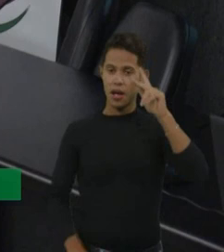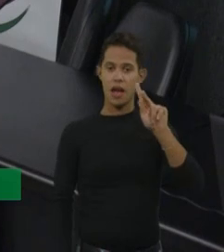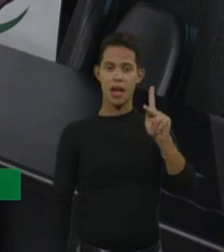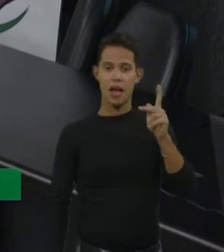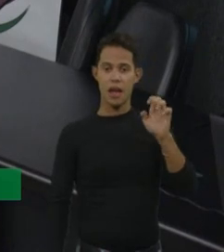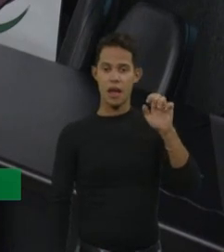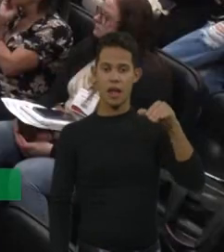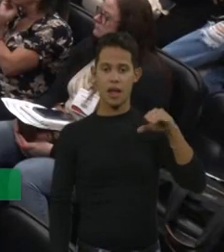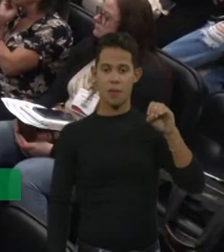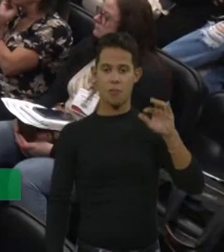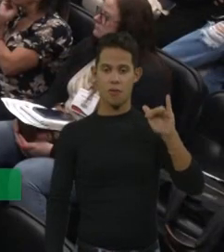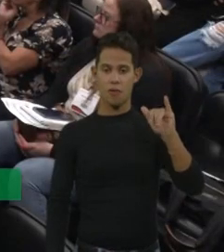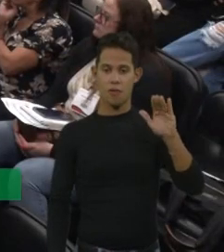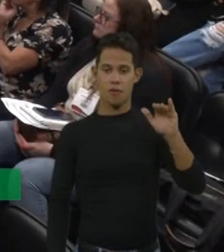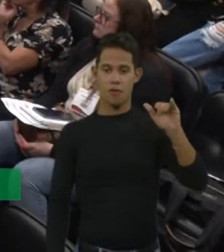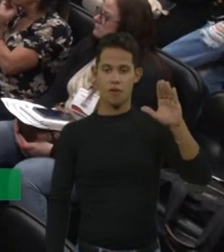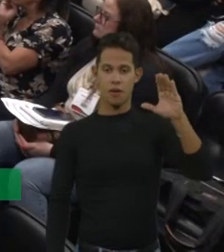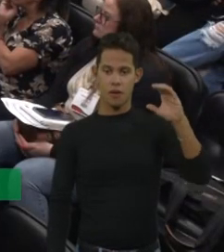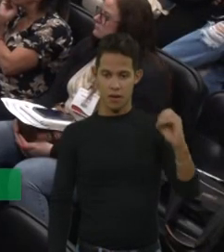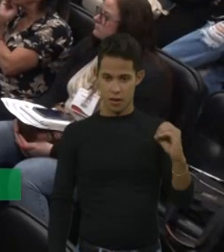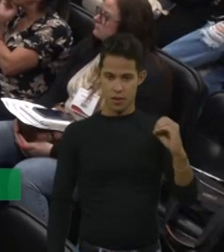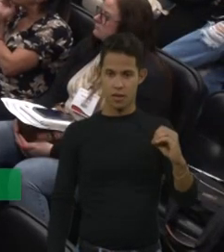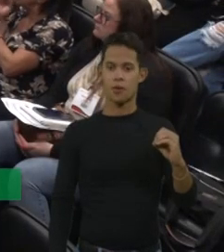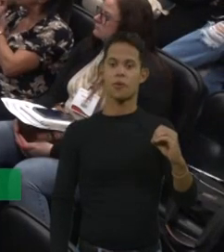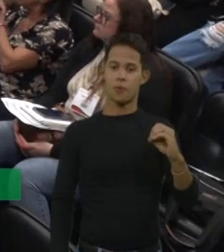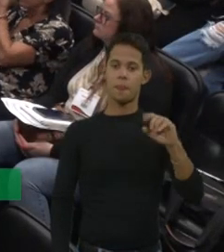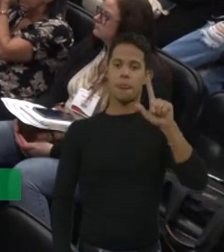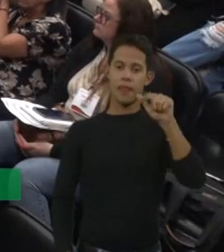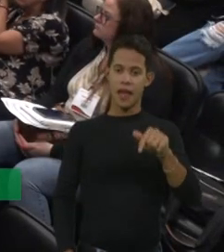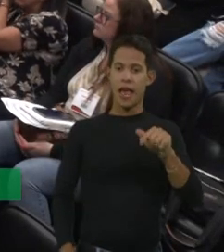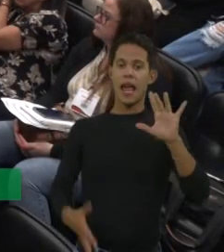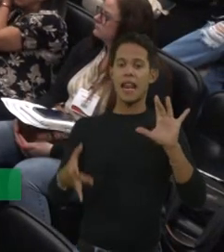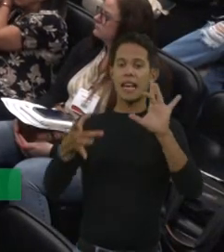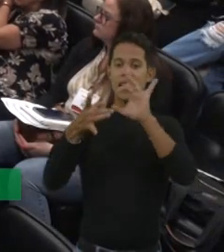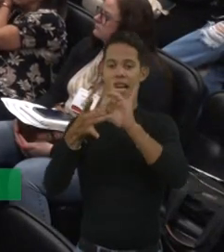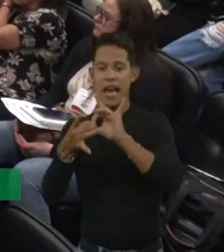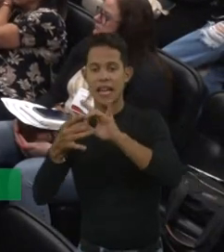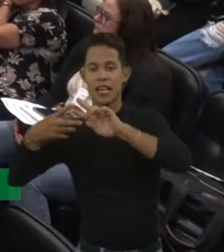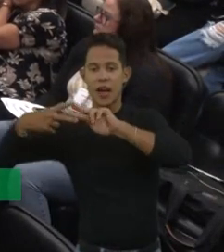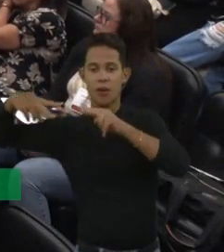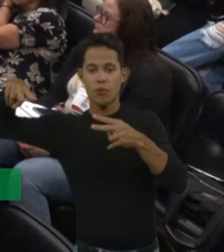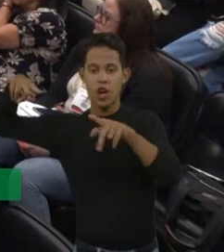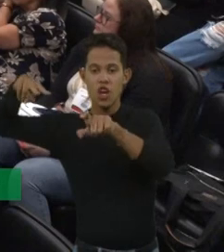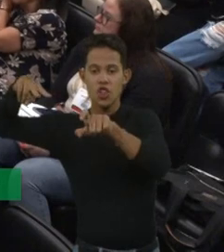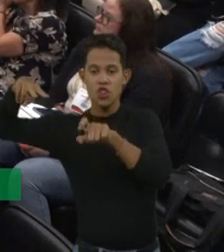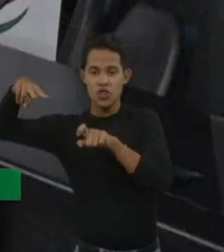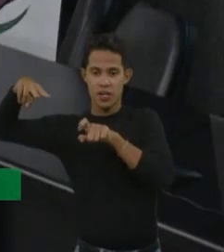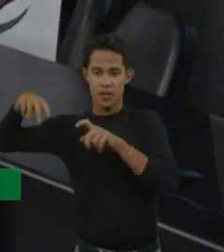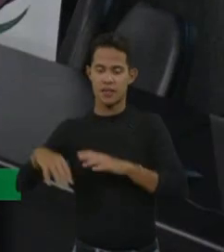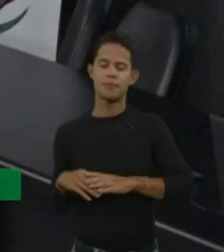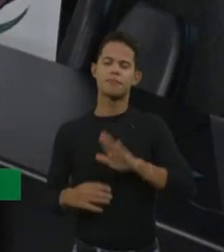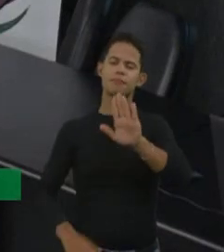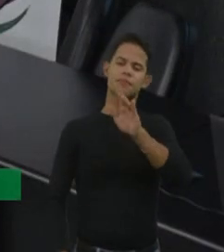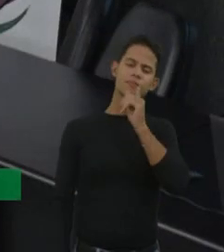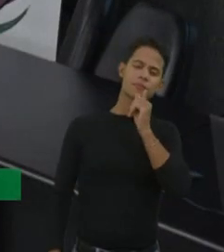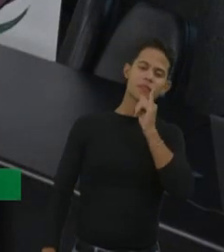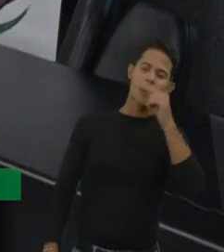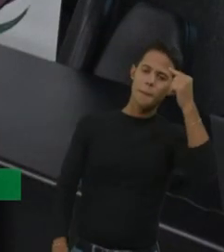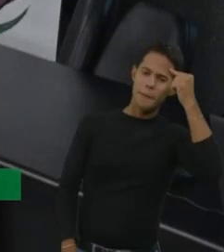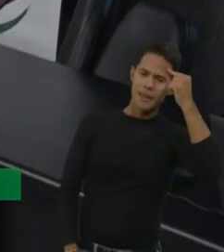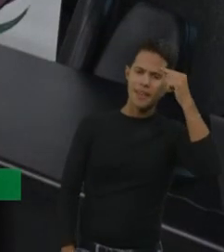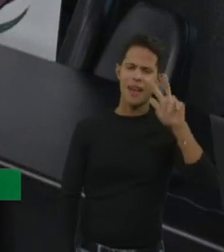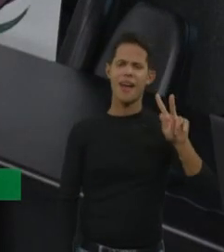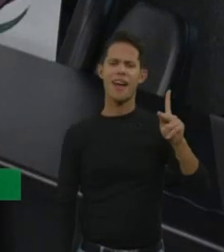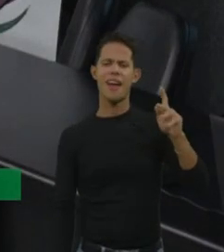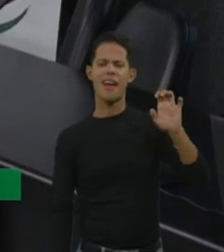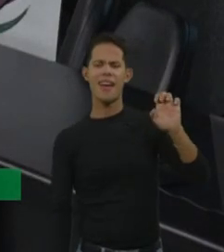uma herança relacionada, ligada ao X. E quando a gente pensa em hemofilia? Geralmente é quando tem um